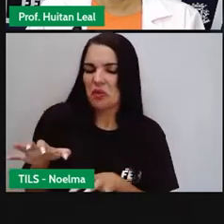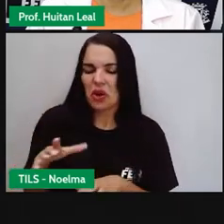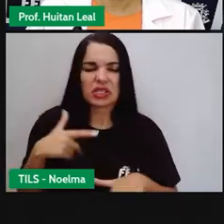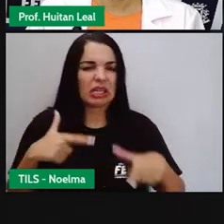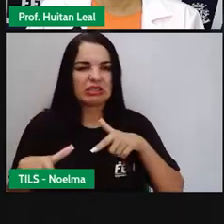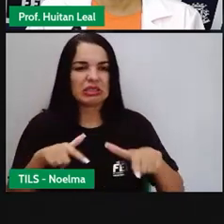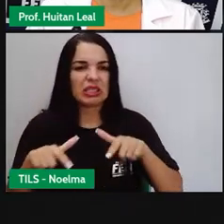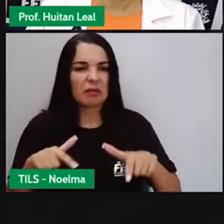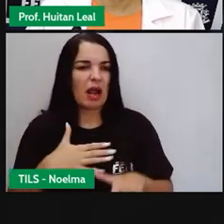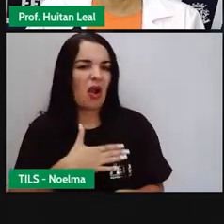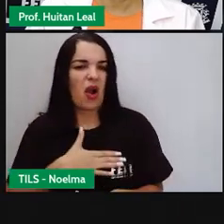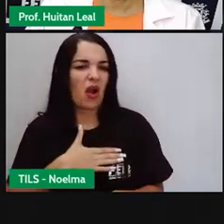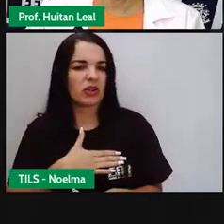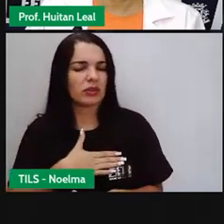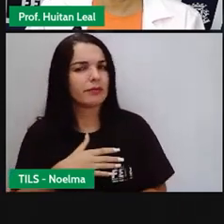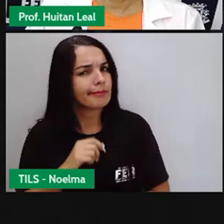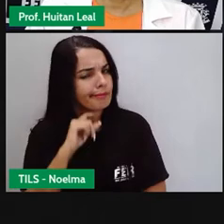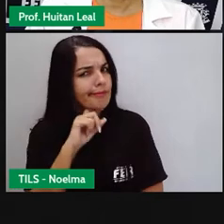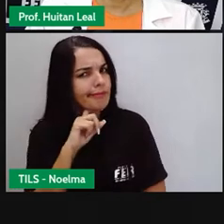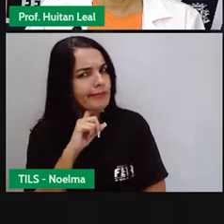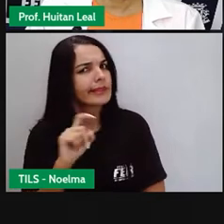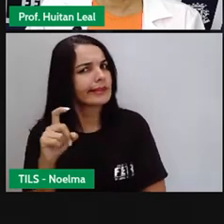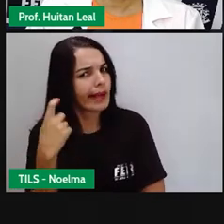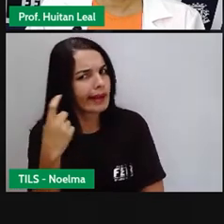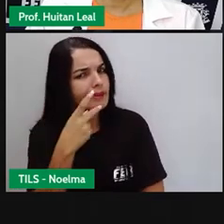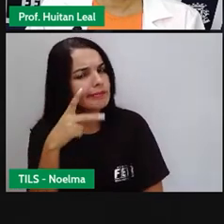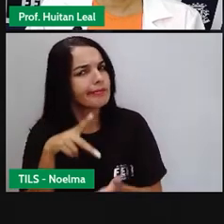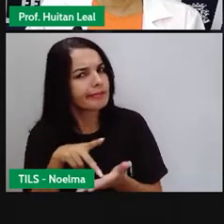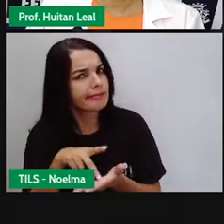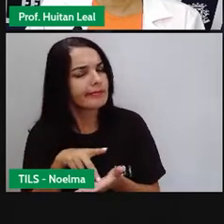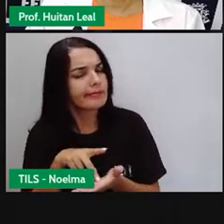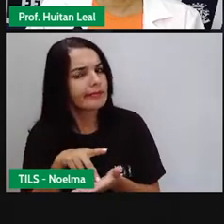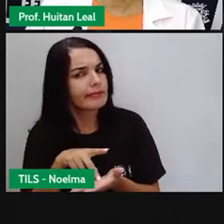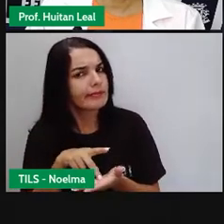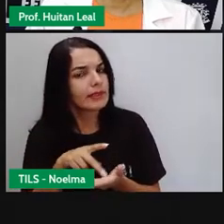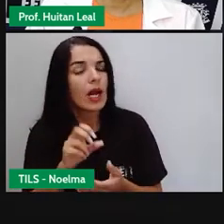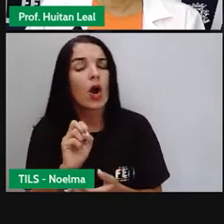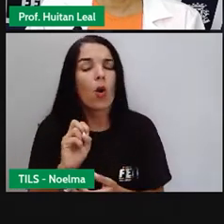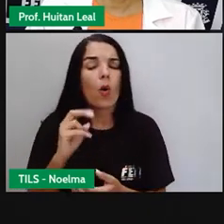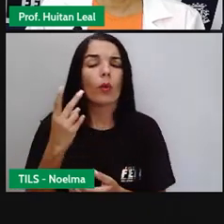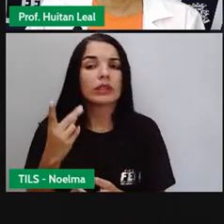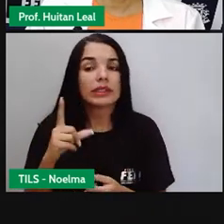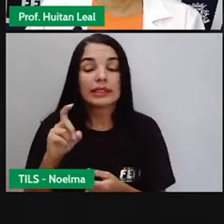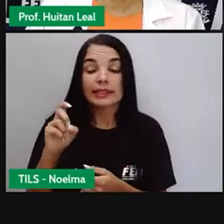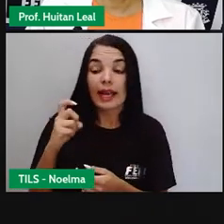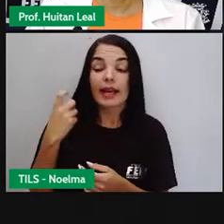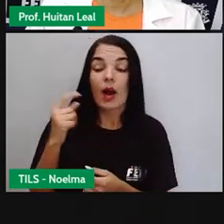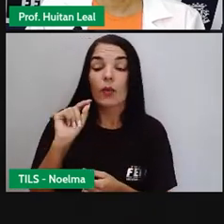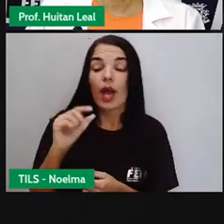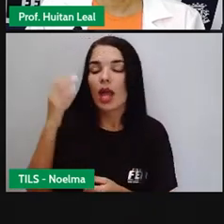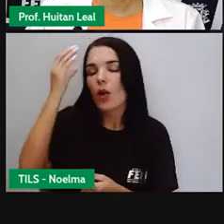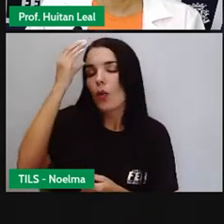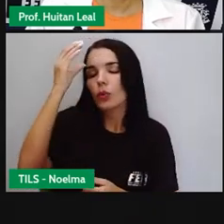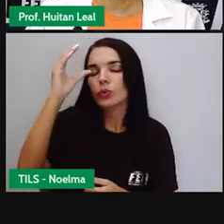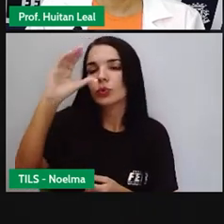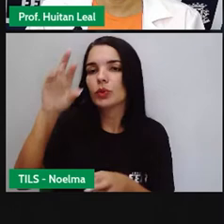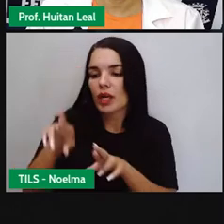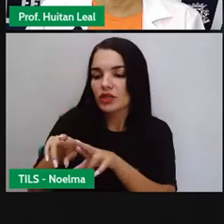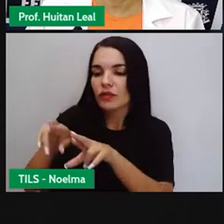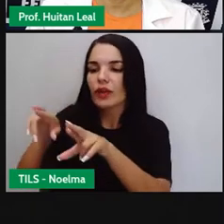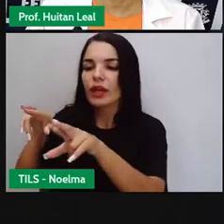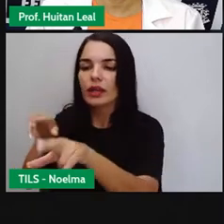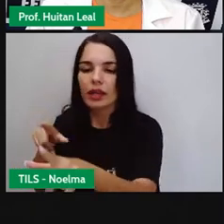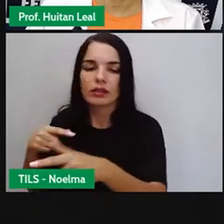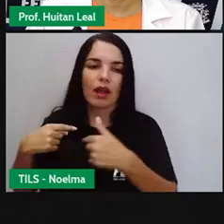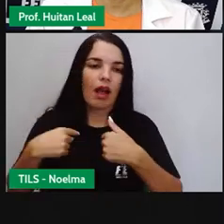de trabalhar. Será que é isso mesmo? Ou será que eles têm uma cultura diferenciada da nossa em termos de trabalho?